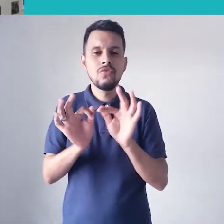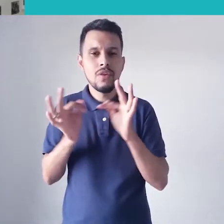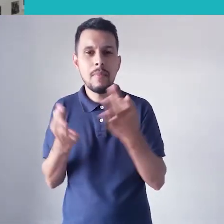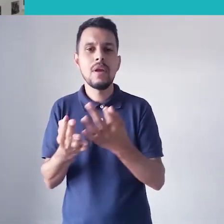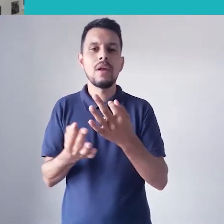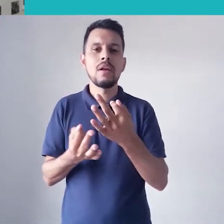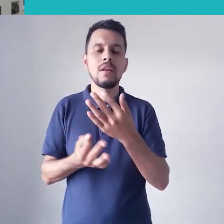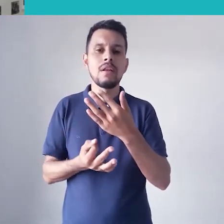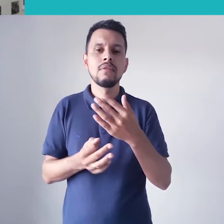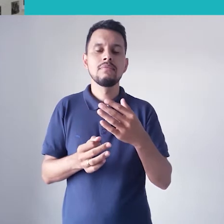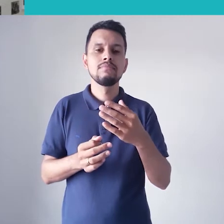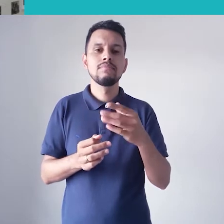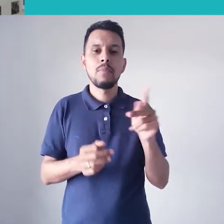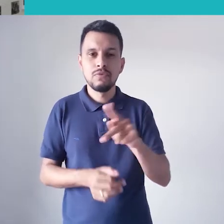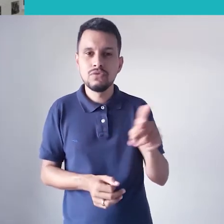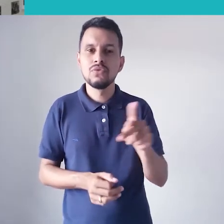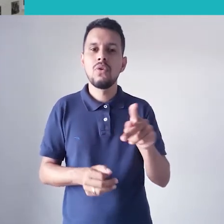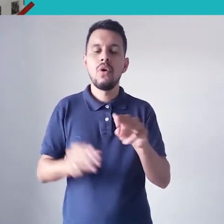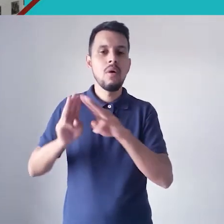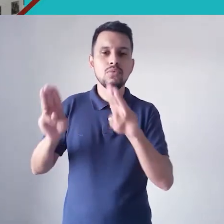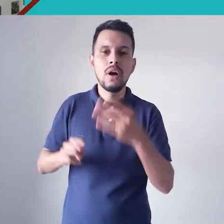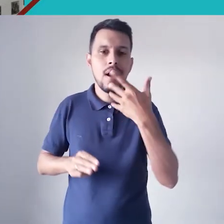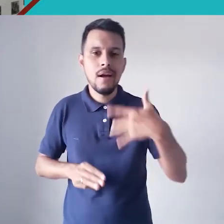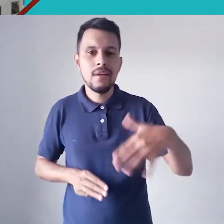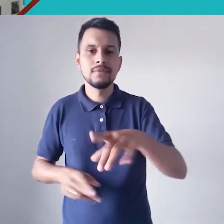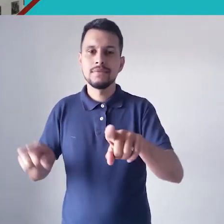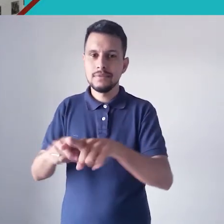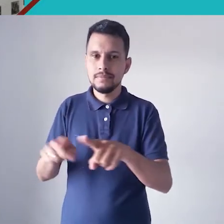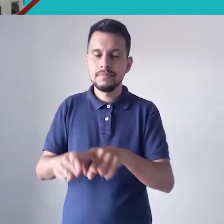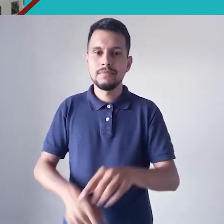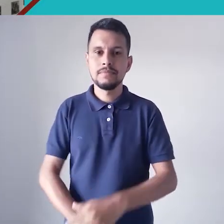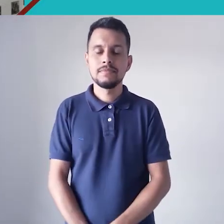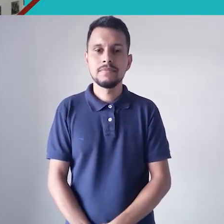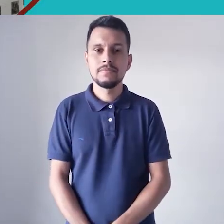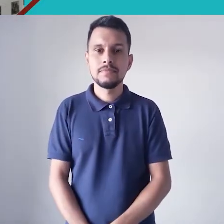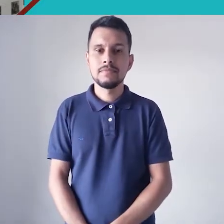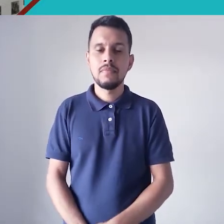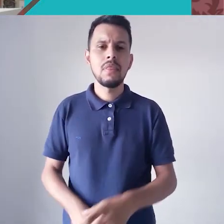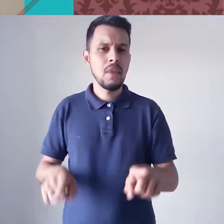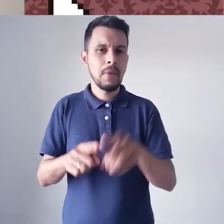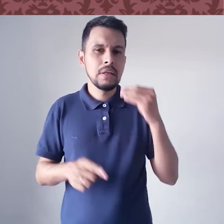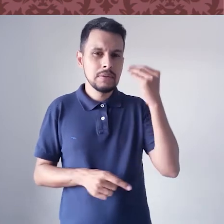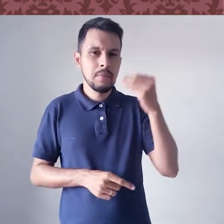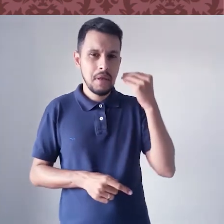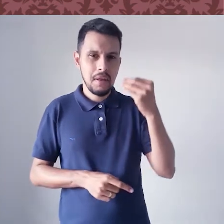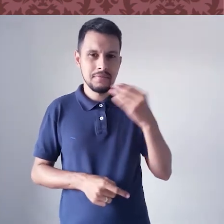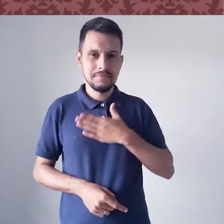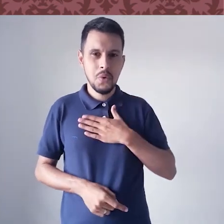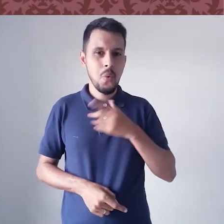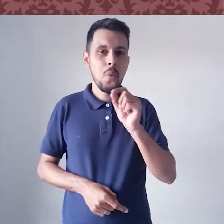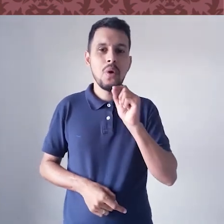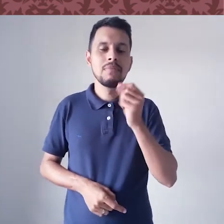juntando os pais, os professores, o museu e as crianças que já visitaram. E uma vez, durante uma